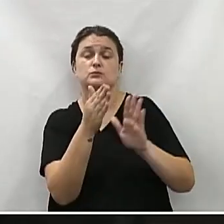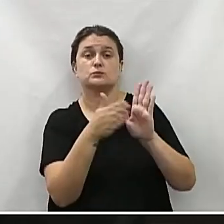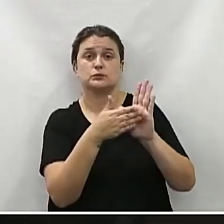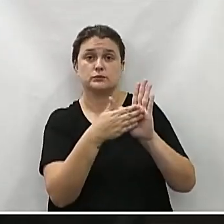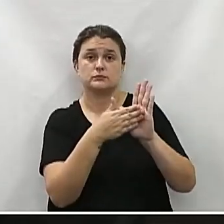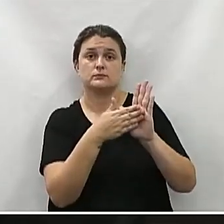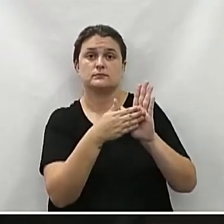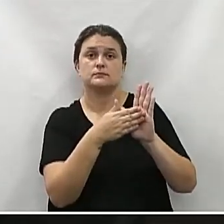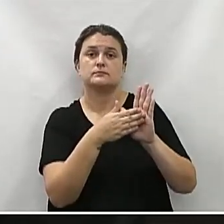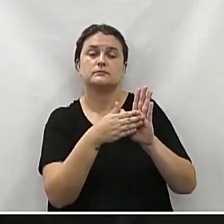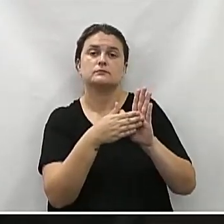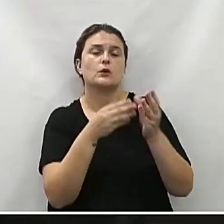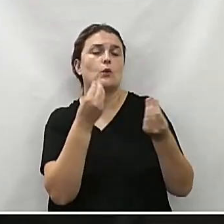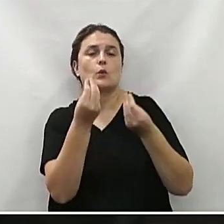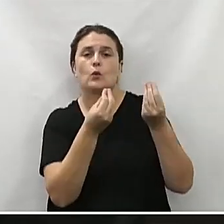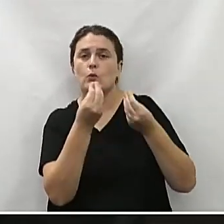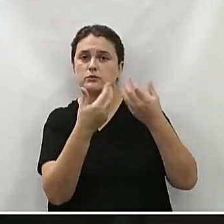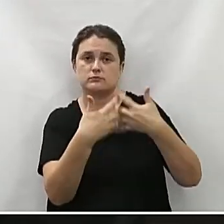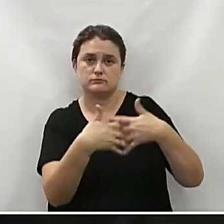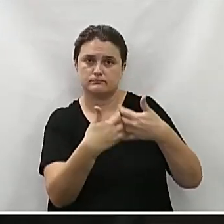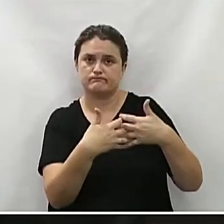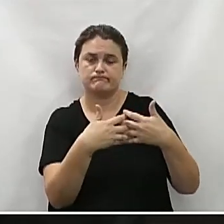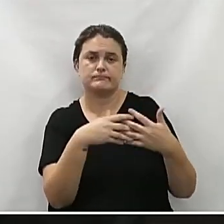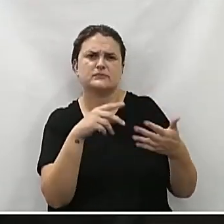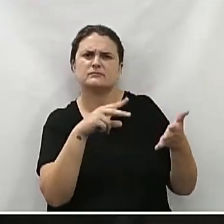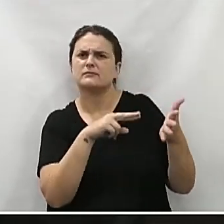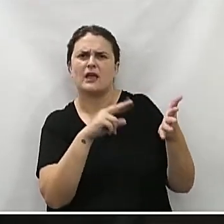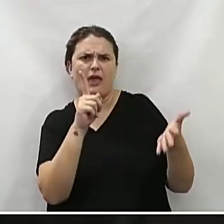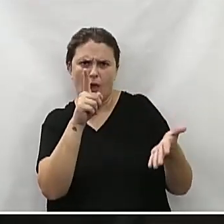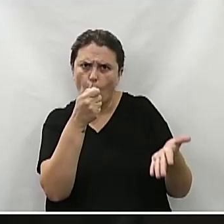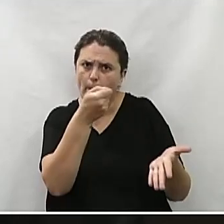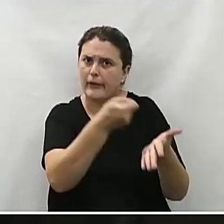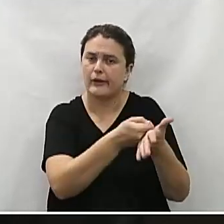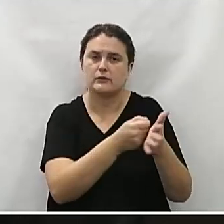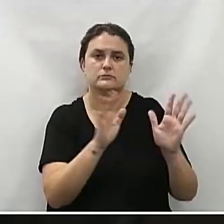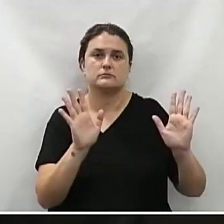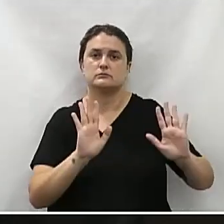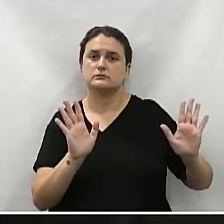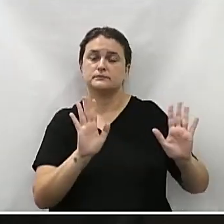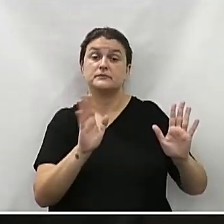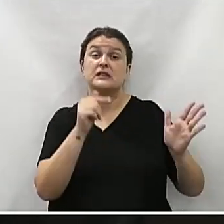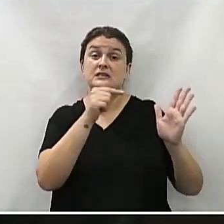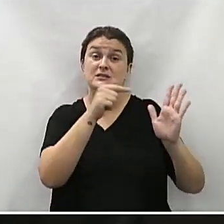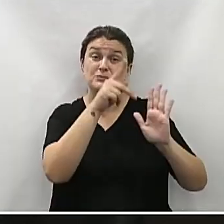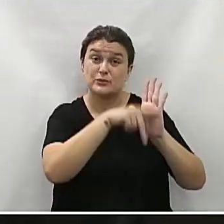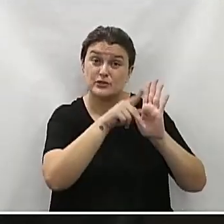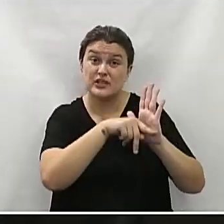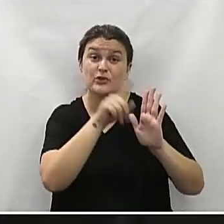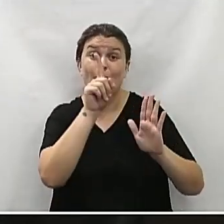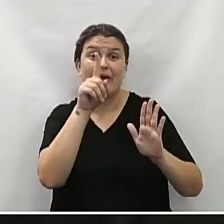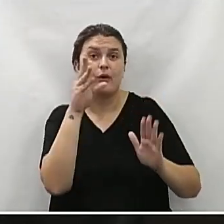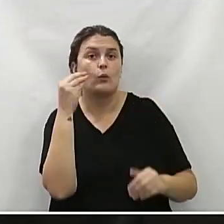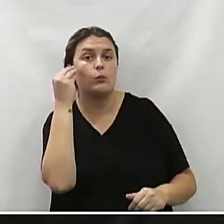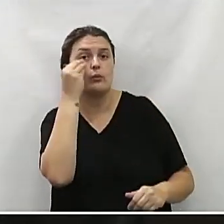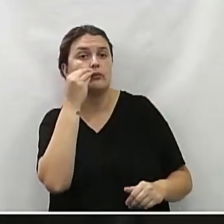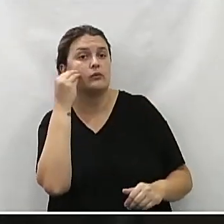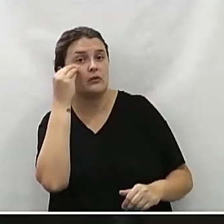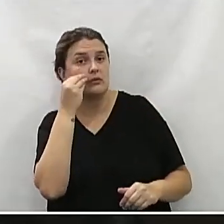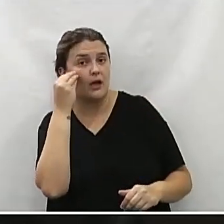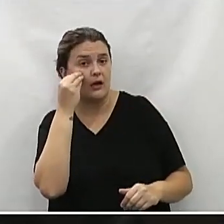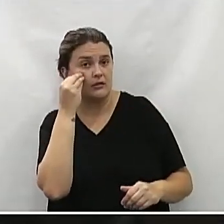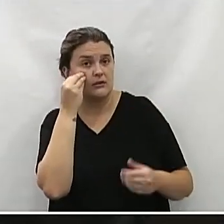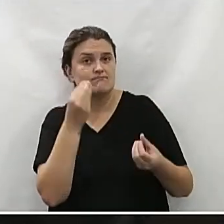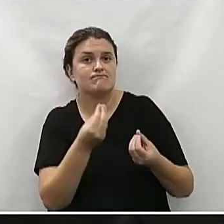pavimentação comunitária. Como ele vai funcionar? Não quer dizer que esse programa vai ser obrigatório. Esse programa é uma oportunidade que a gente